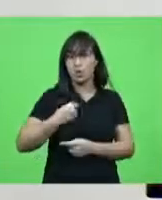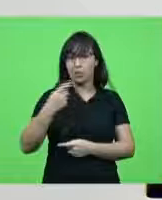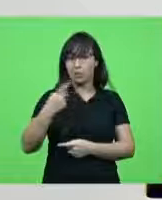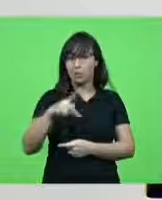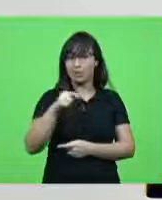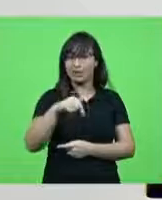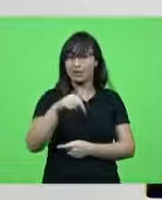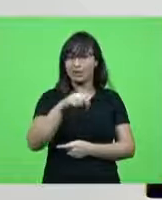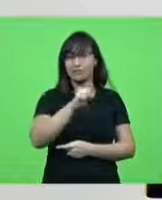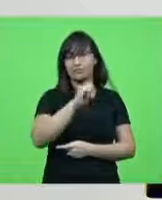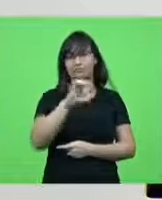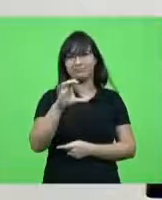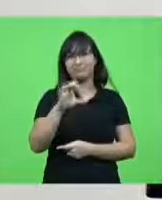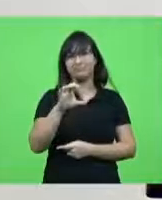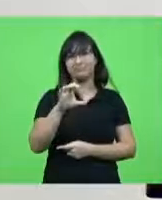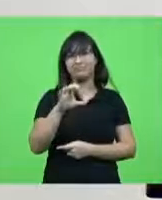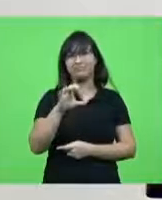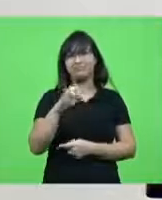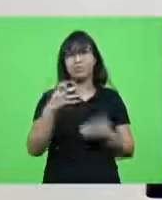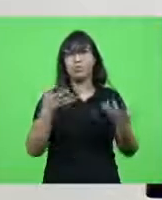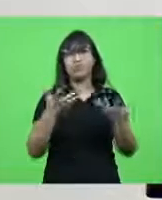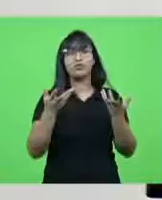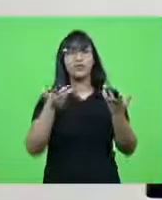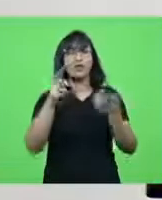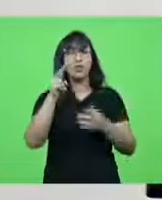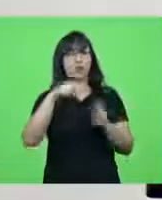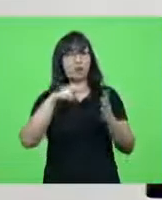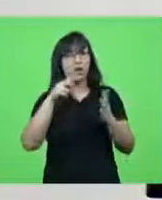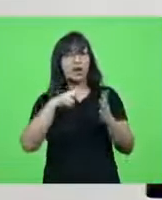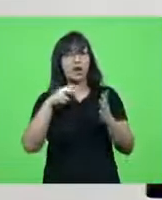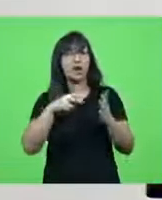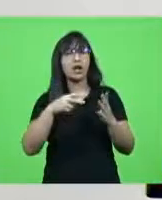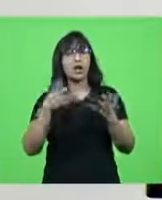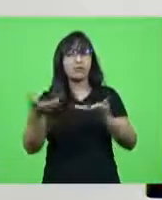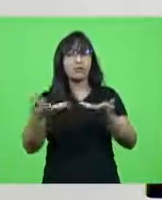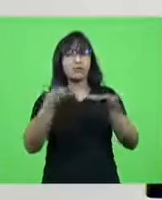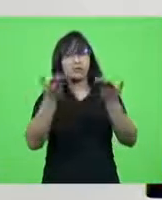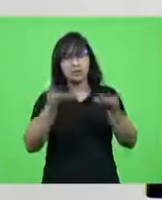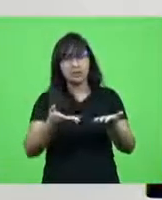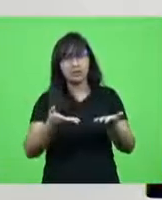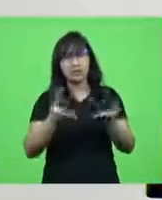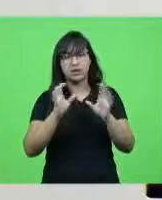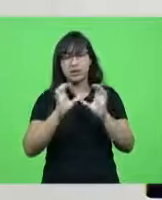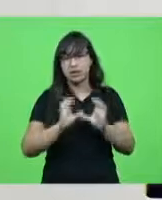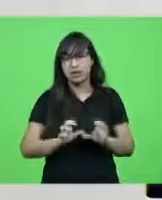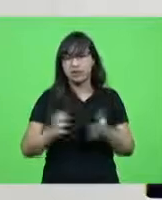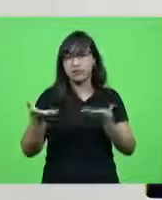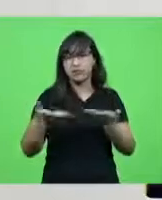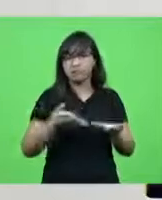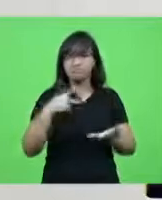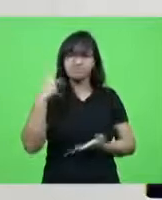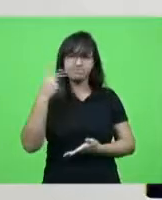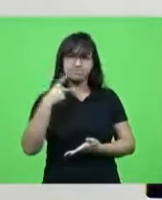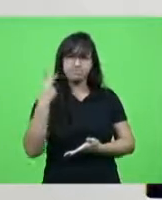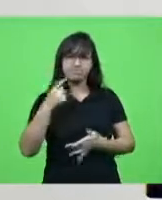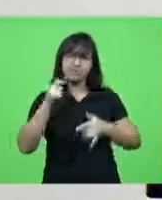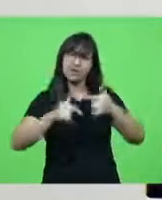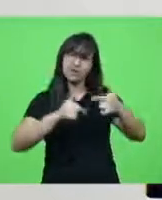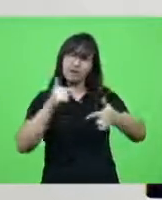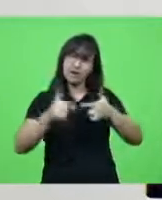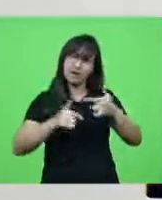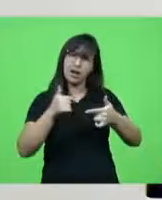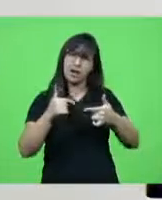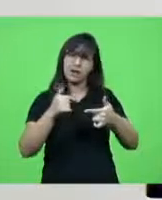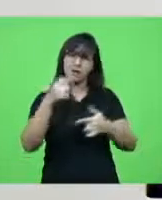Santa Catarina nesse dia eu queria alertar e chamar você amigo cidadão a convocar os parlamentares a nós trabalharmos essa